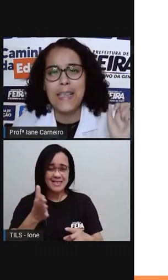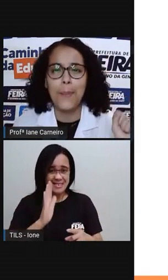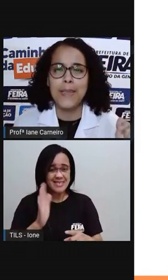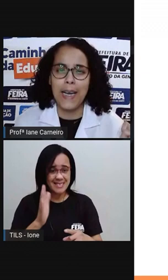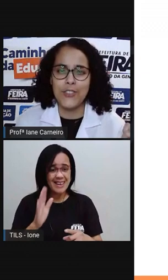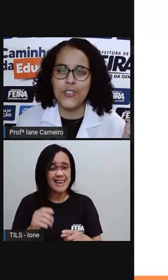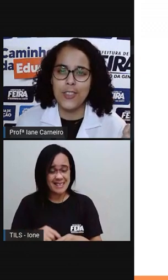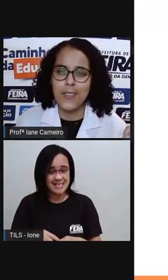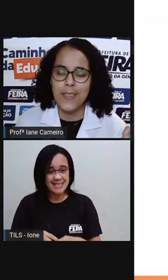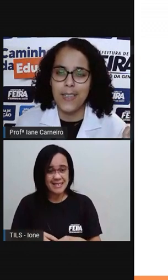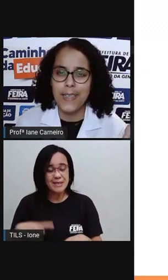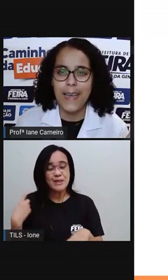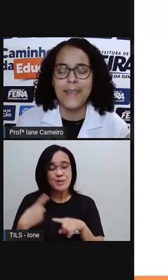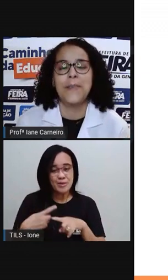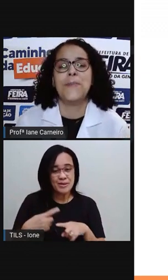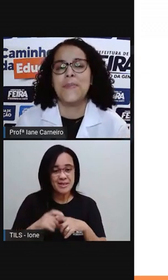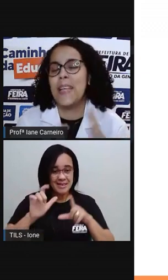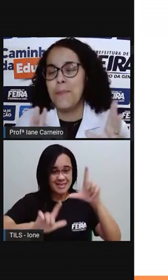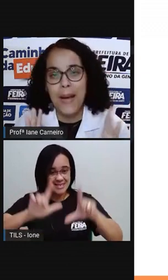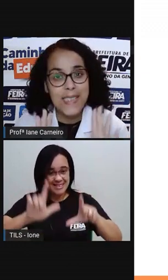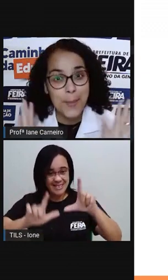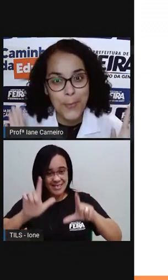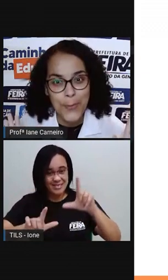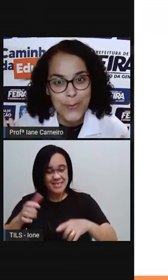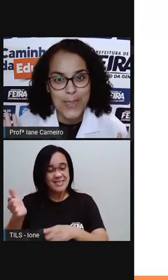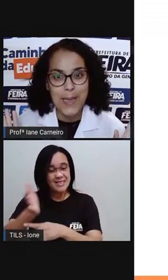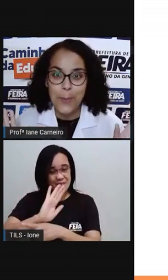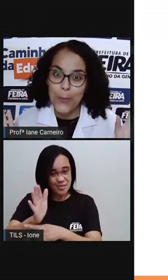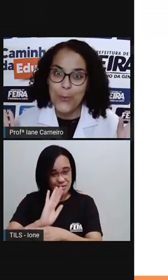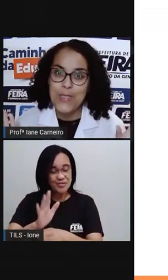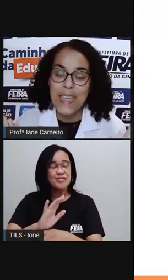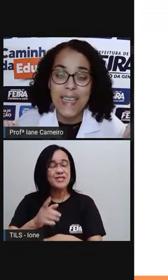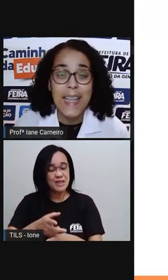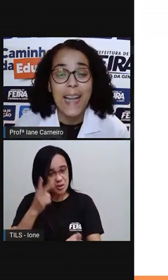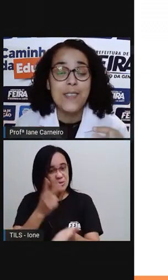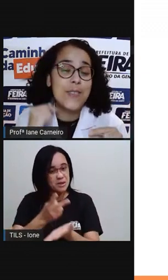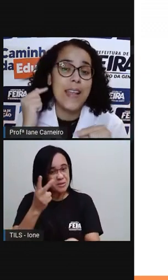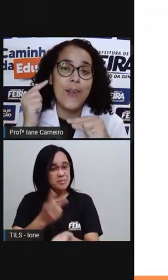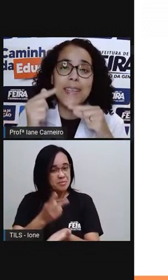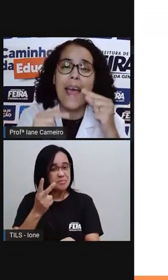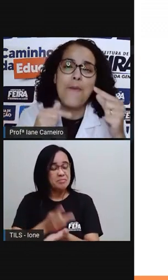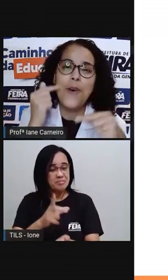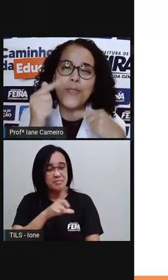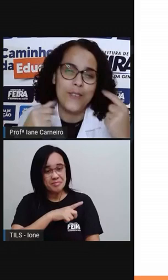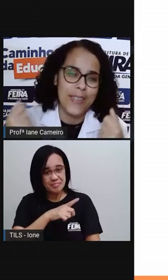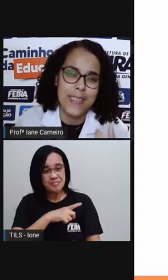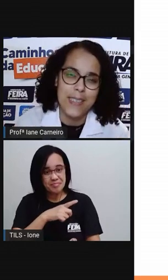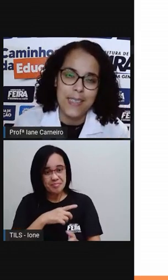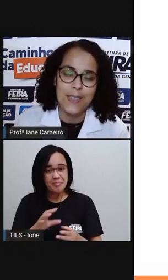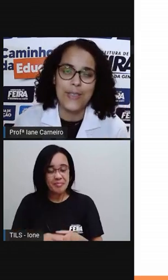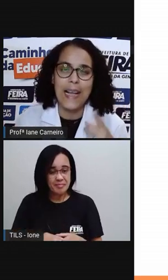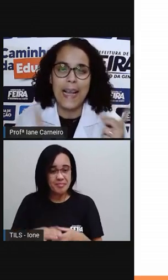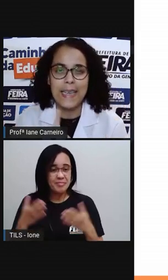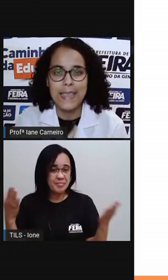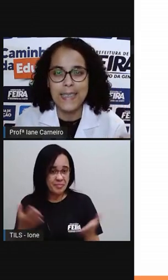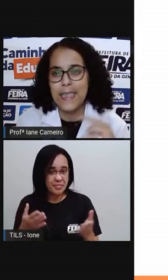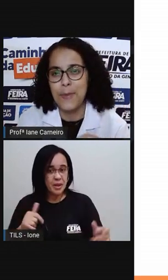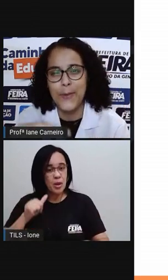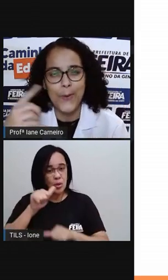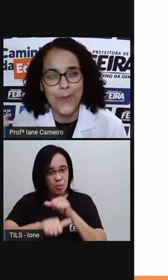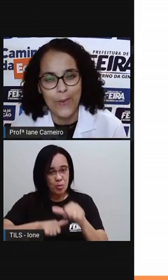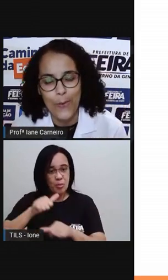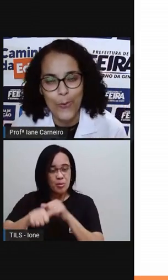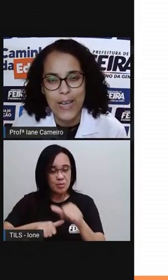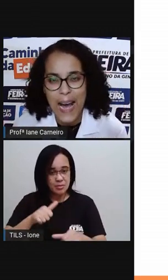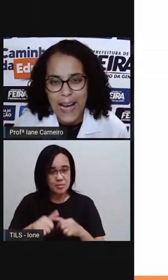galinha pintadinha, né? Passa muito essa música, né? E aí, eles fizeram até uma outra versão da galinha